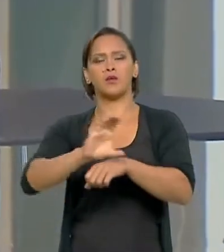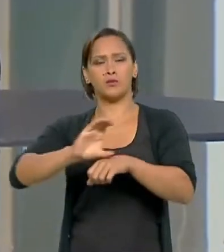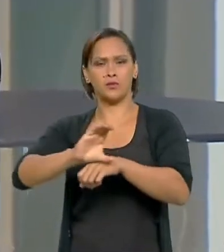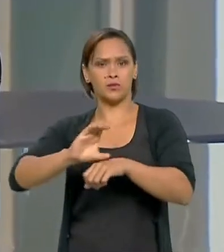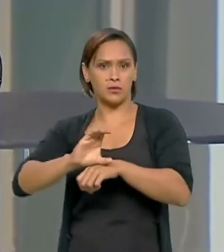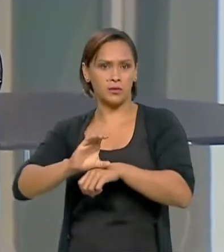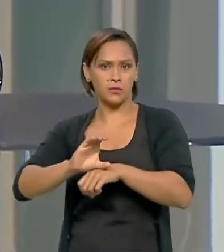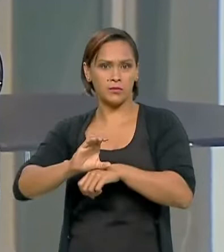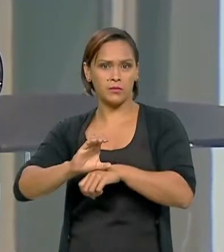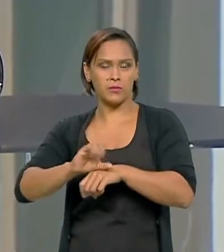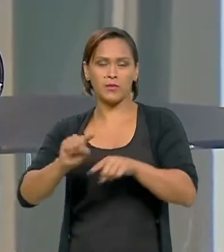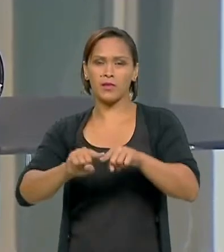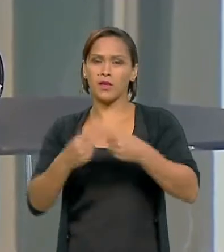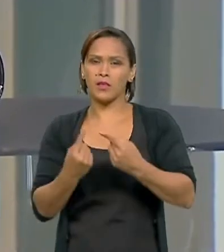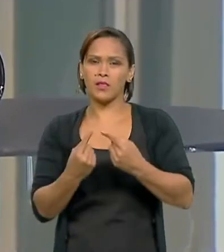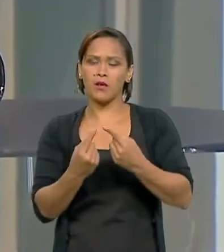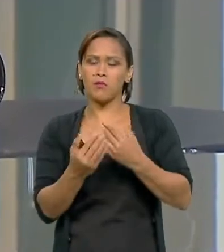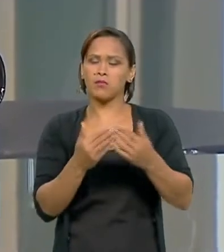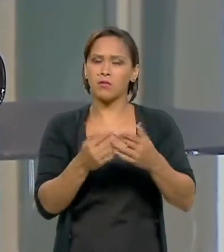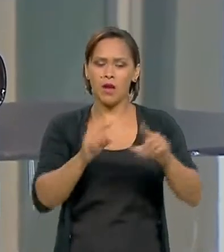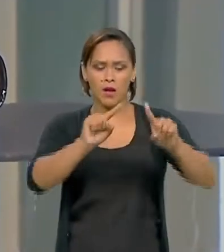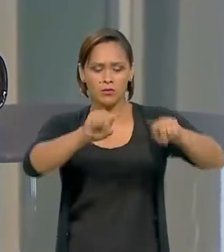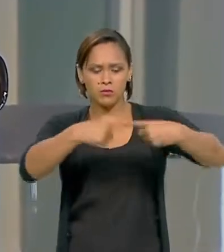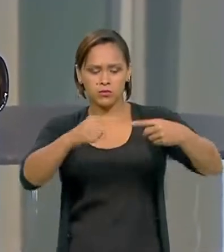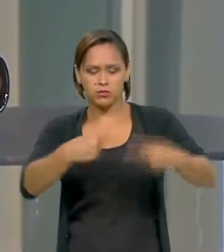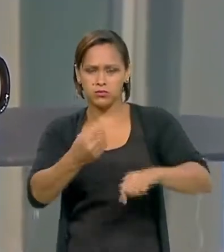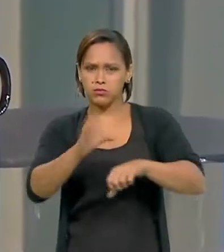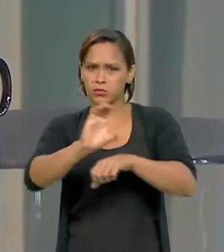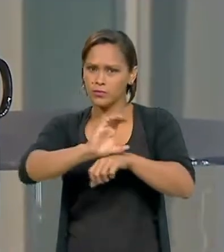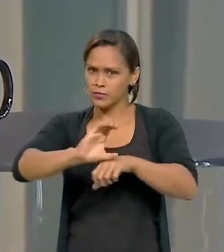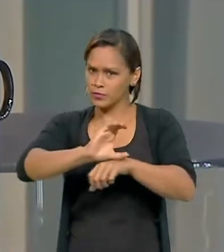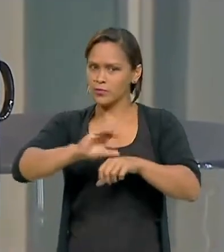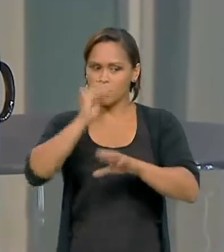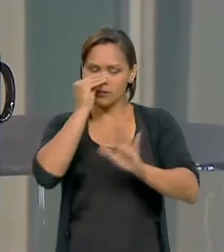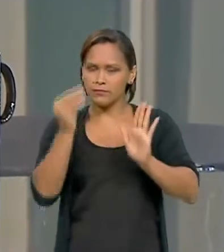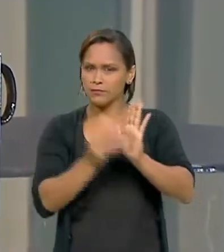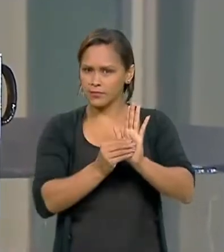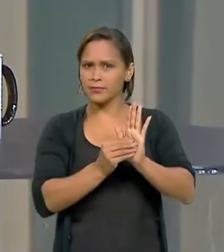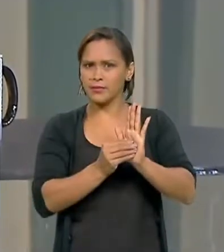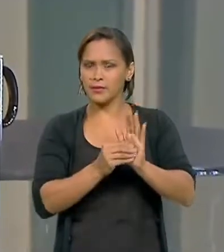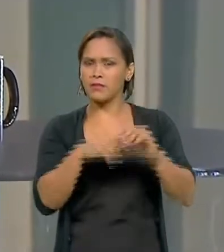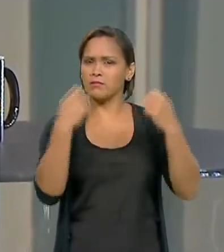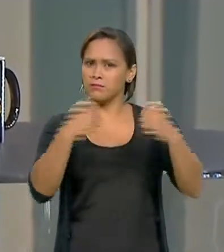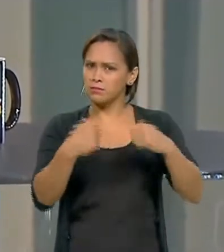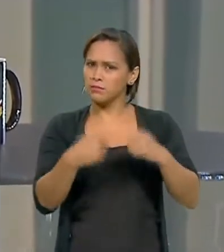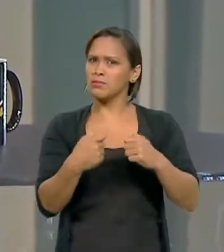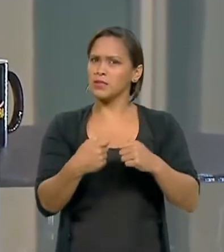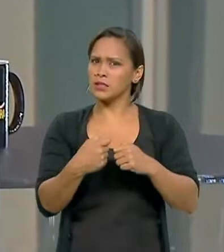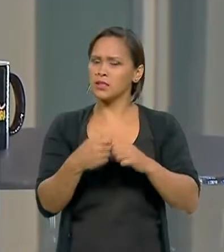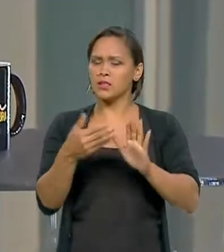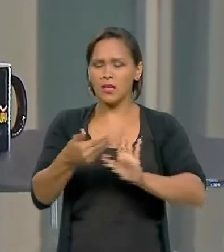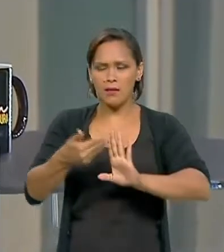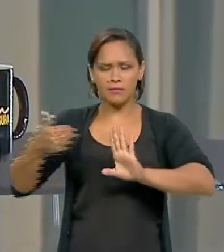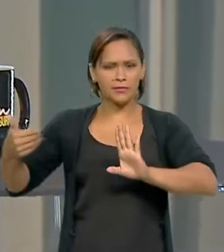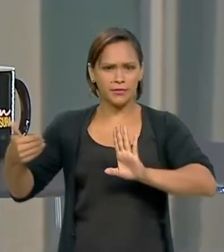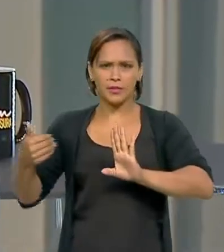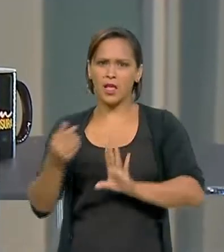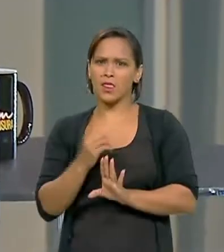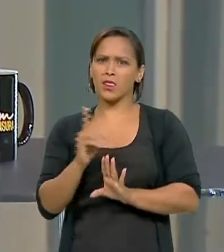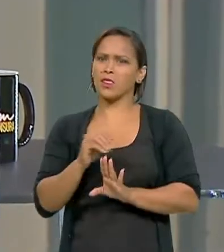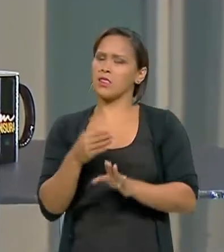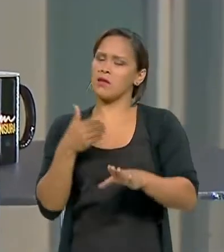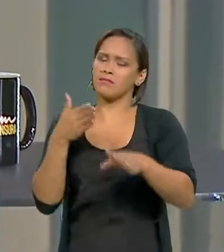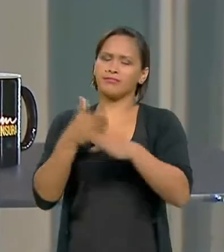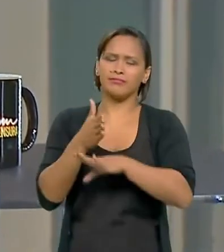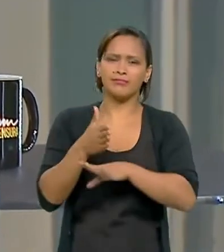E, portanto, qualquer agressão à Constituição deve ser absolutamente rejeitada e não deve